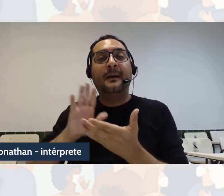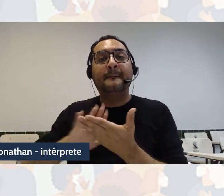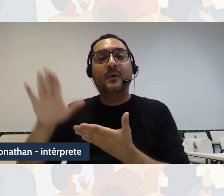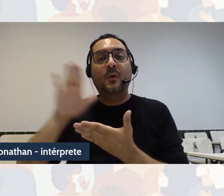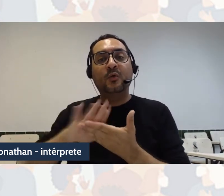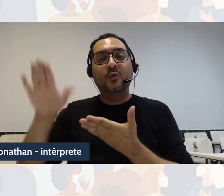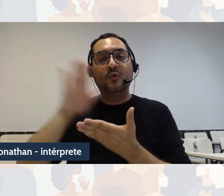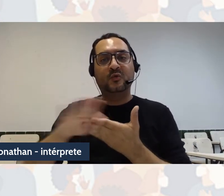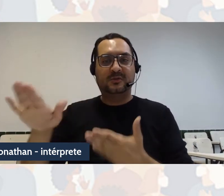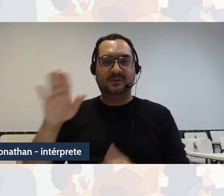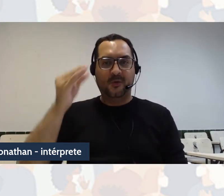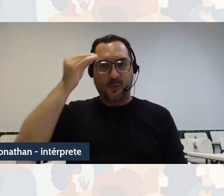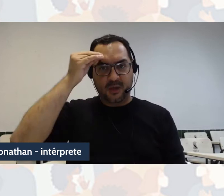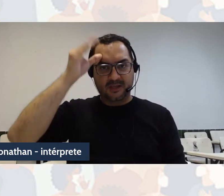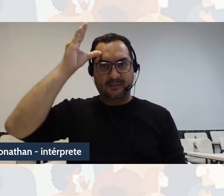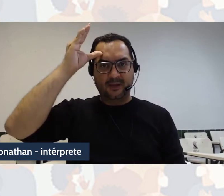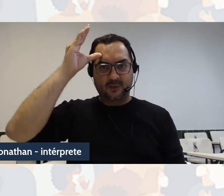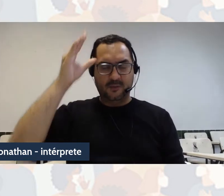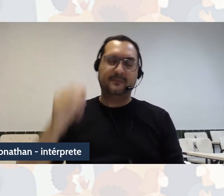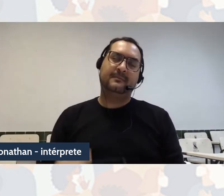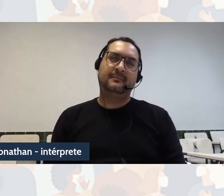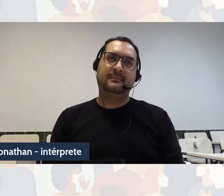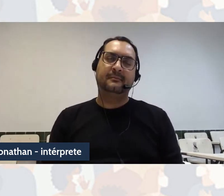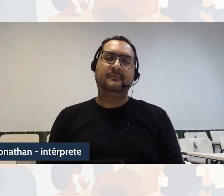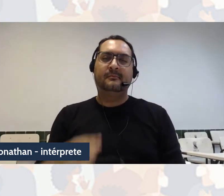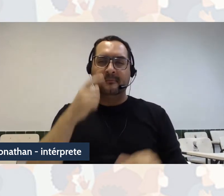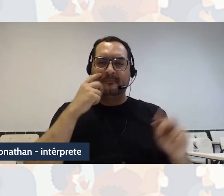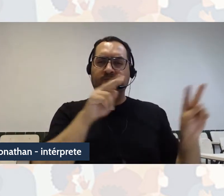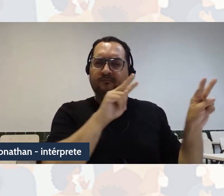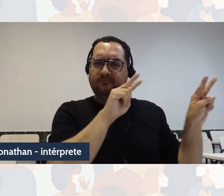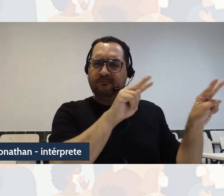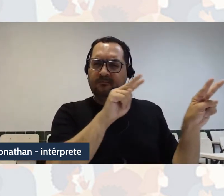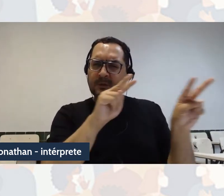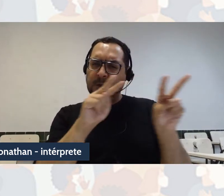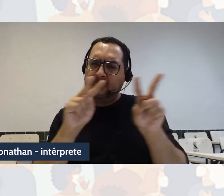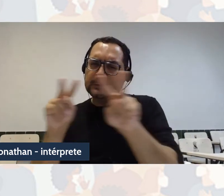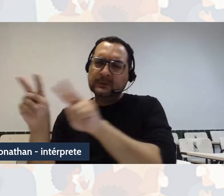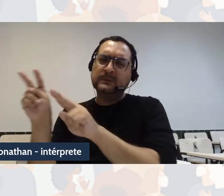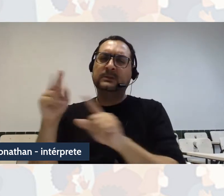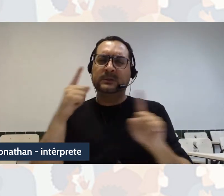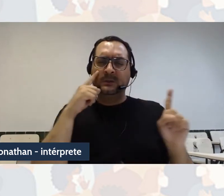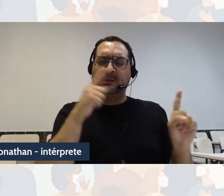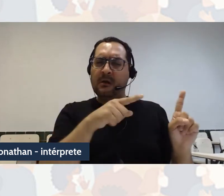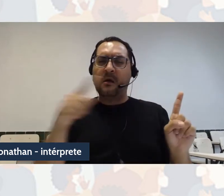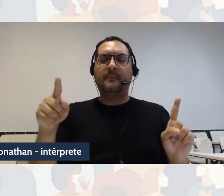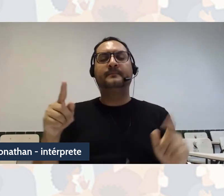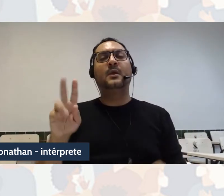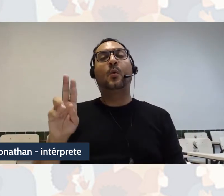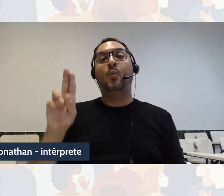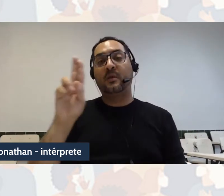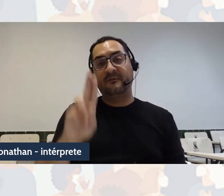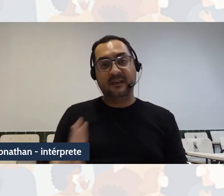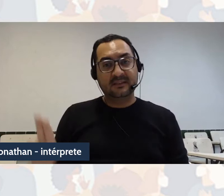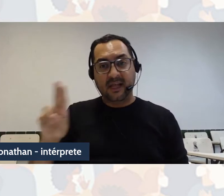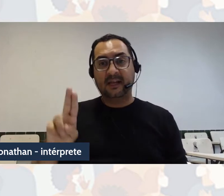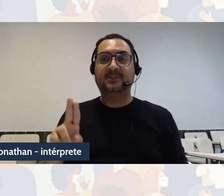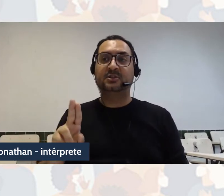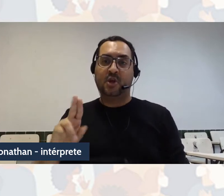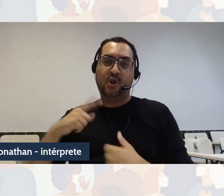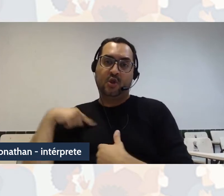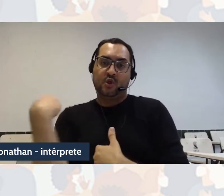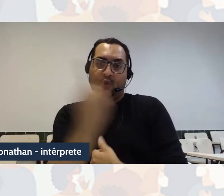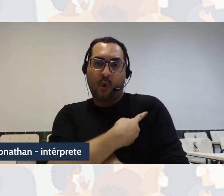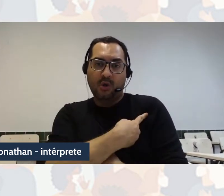Então, nessa esteira, nesse sentido, a universidade, nós selecionamos,